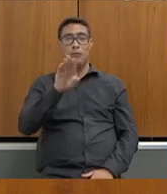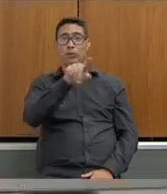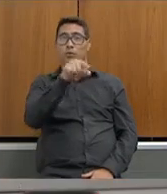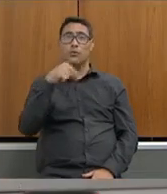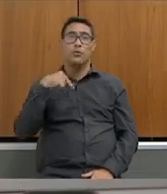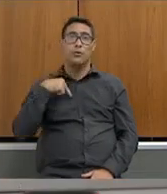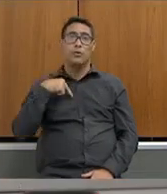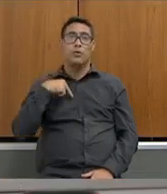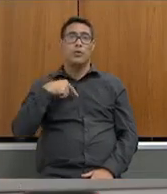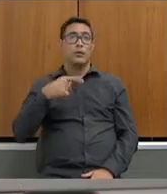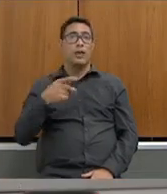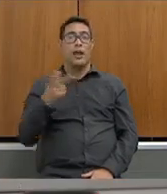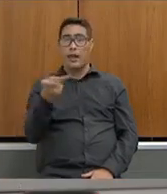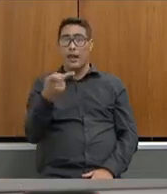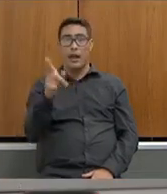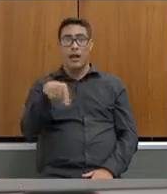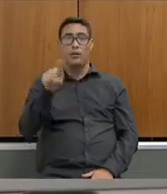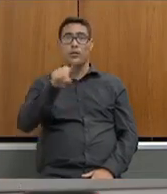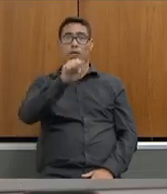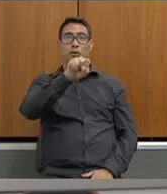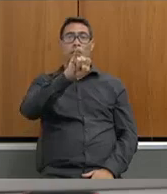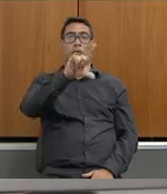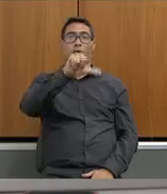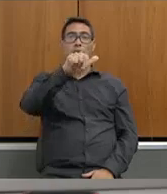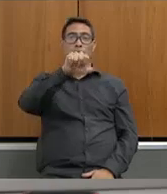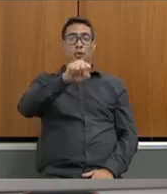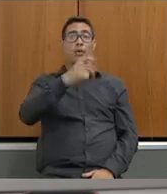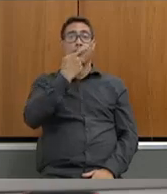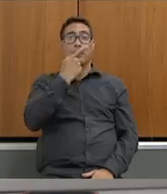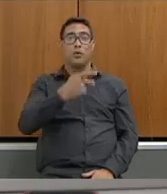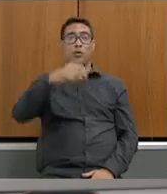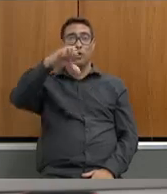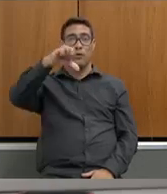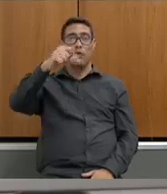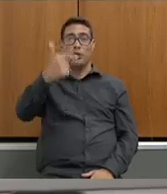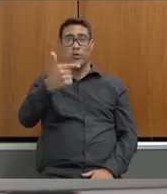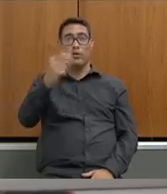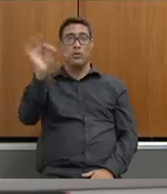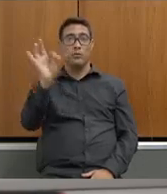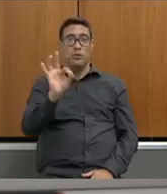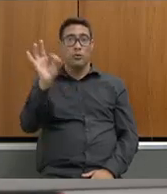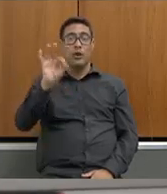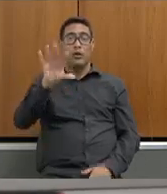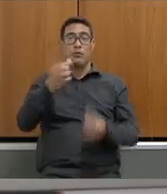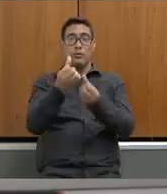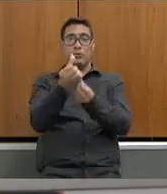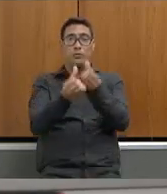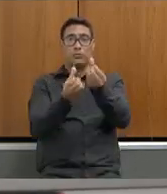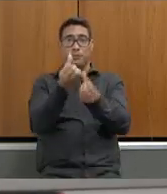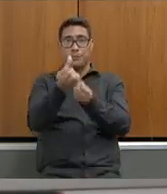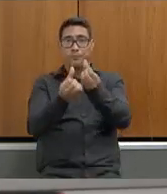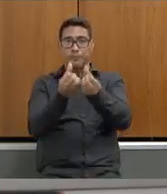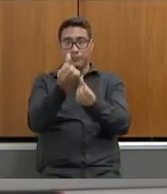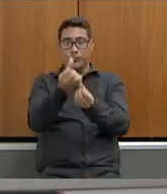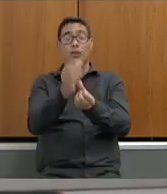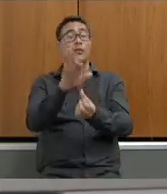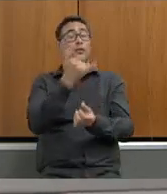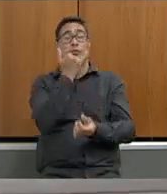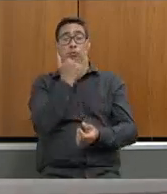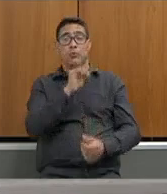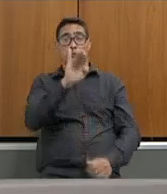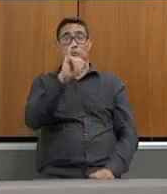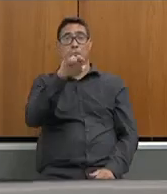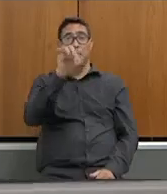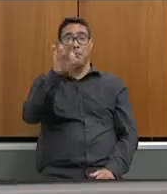não realmente o Silas falou em 92% no bimestre neste bimestre tá considerando hoje eu